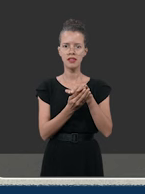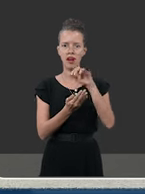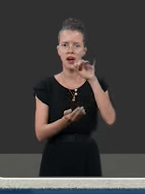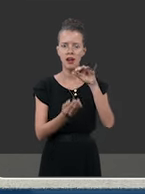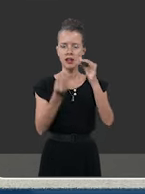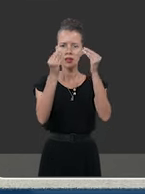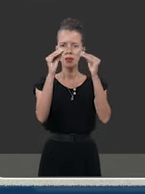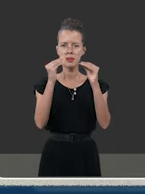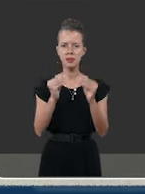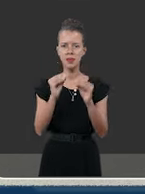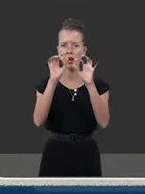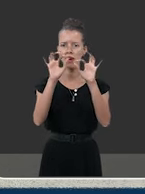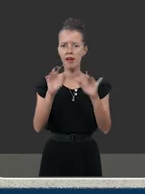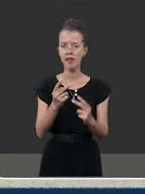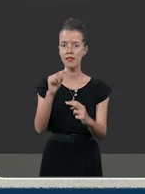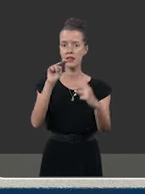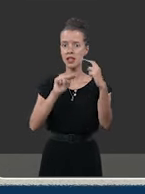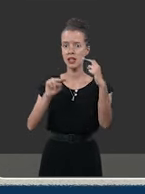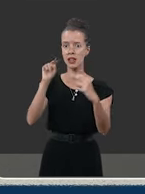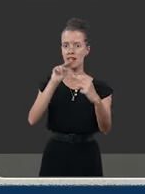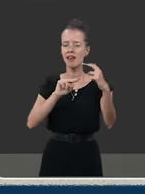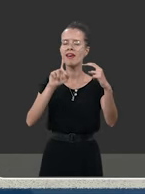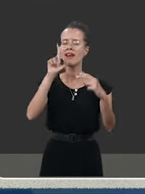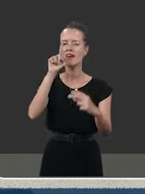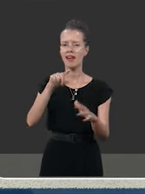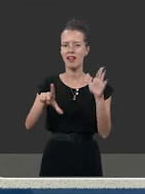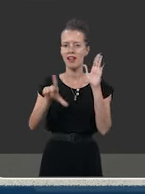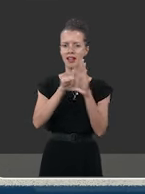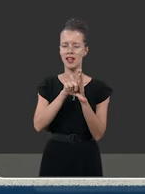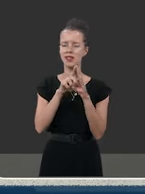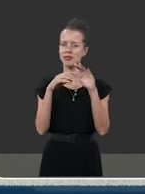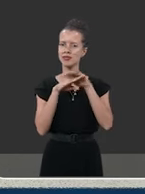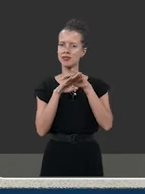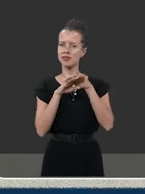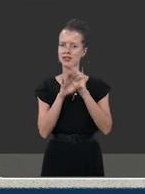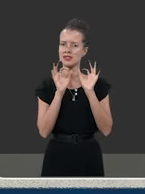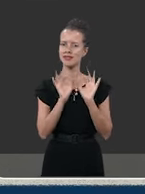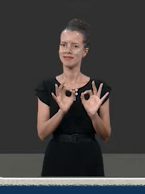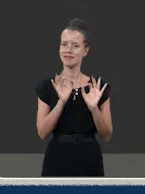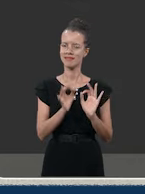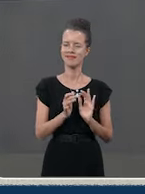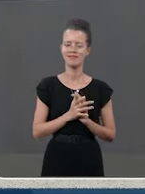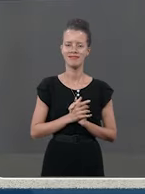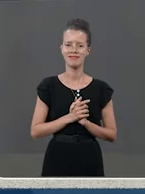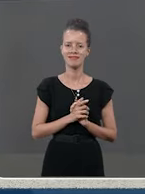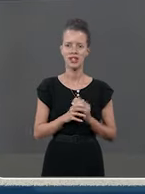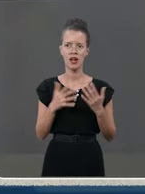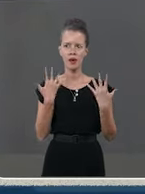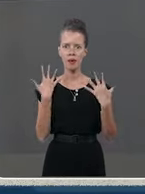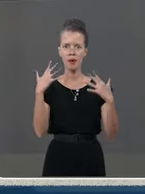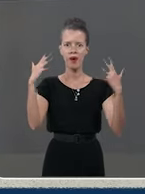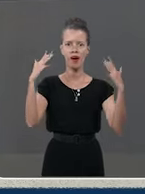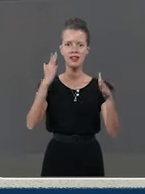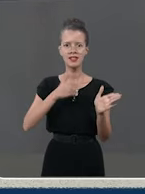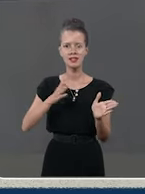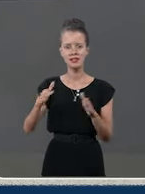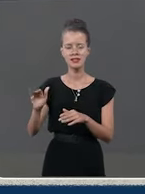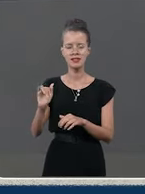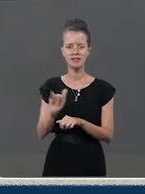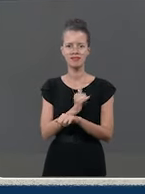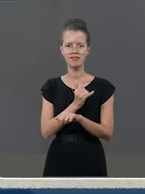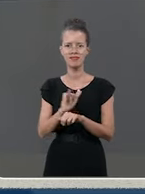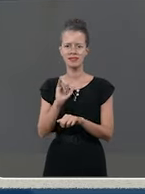virtual para o nosso acervo legal ficasse modernamente reservado. O brilho do planejamento